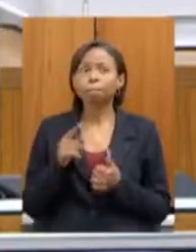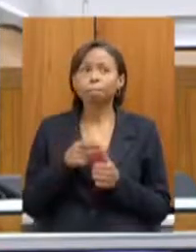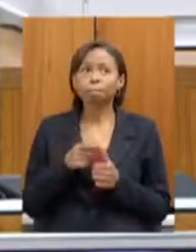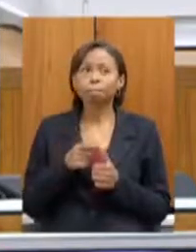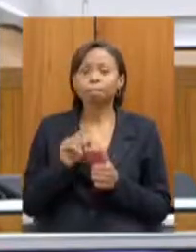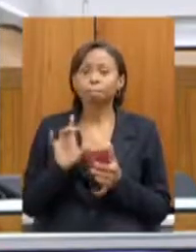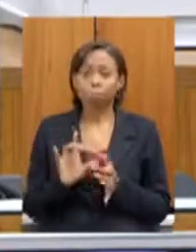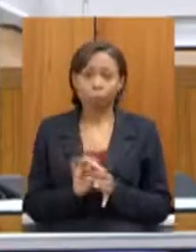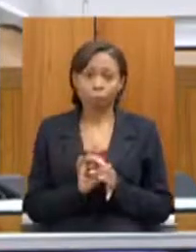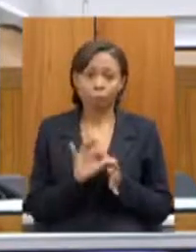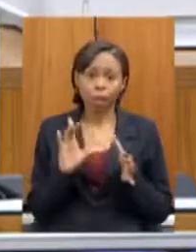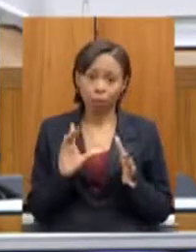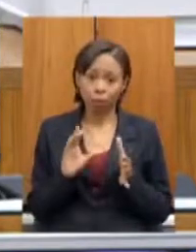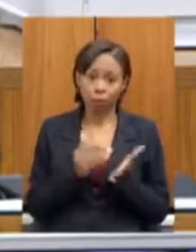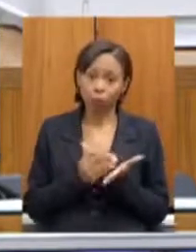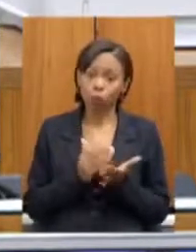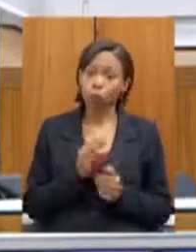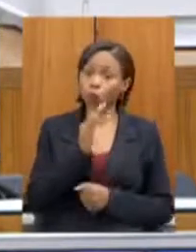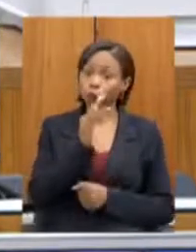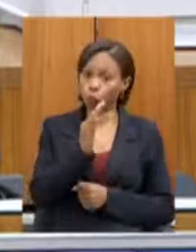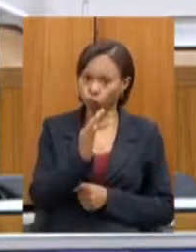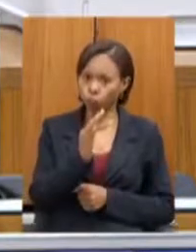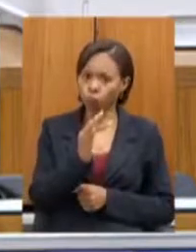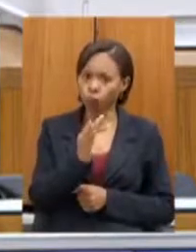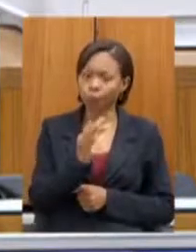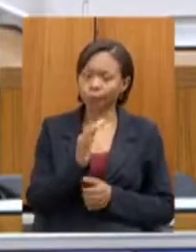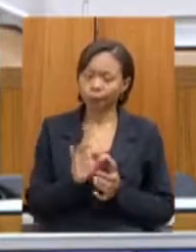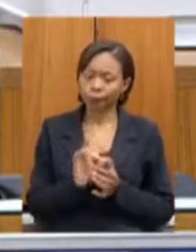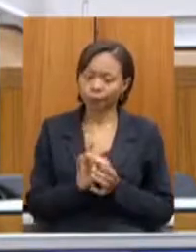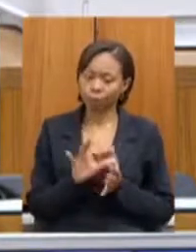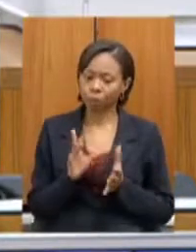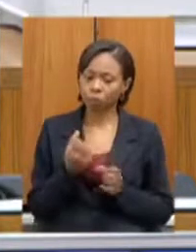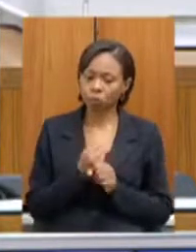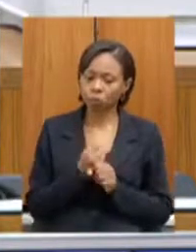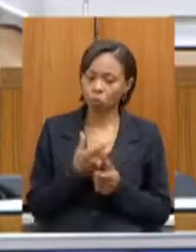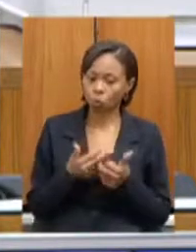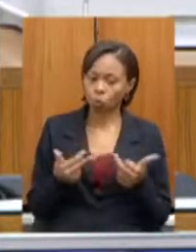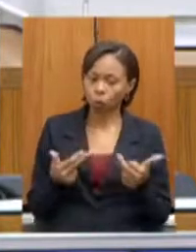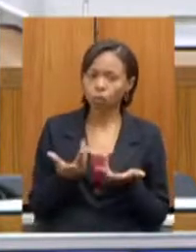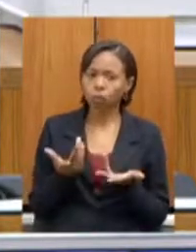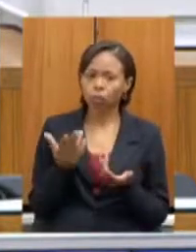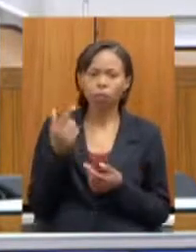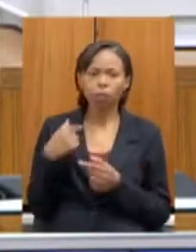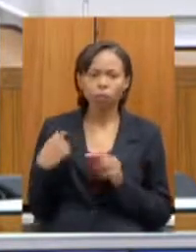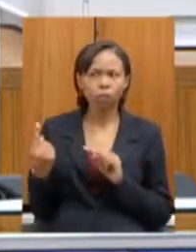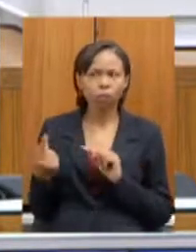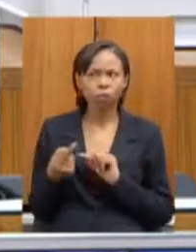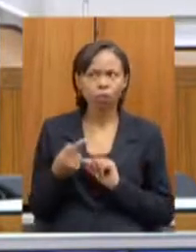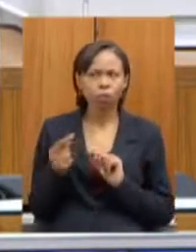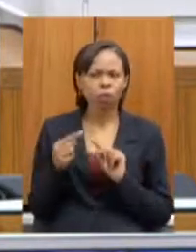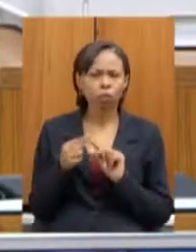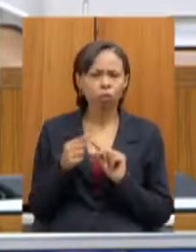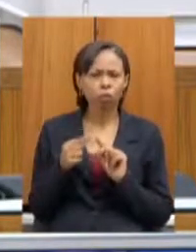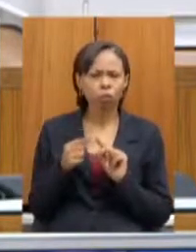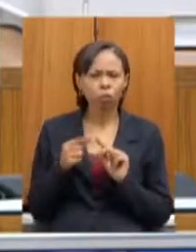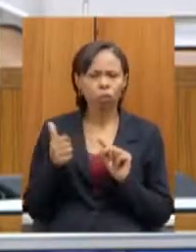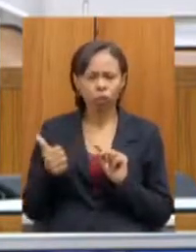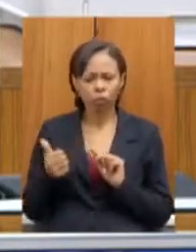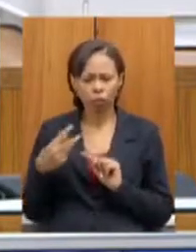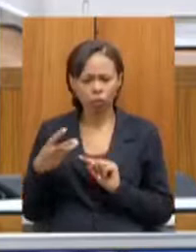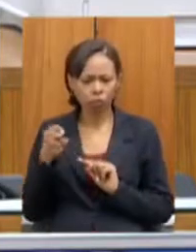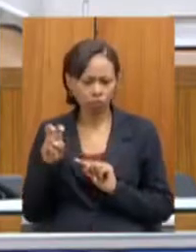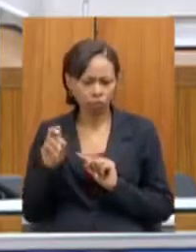que estão por vir nós temos aí a mesma lógica que se aplica a 3.5 se